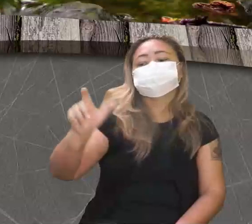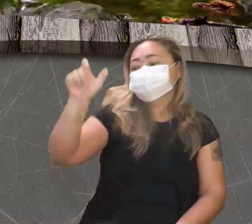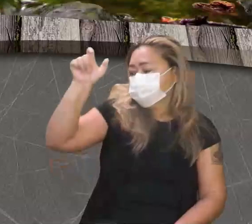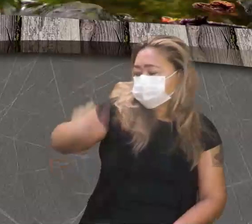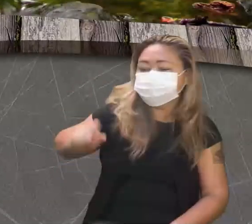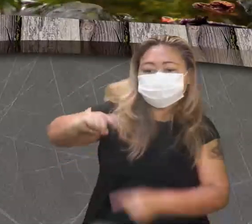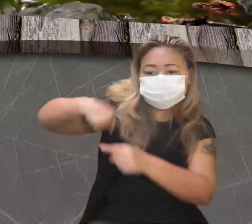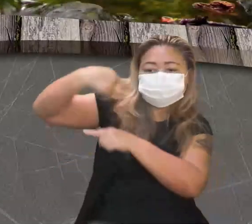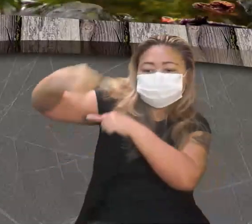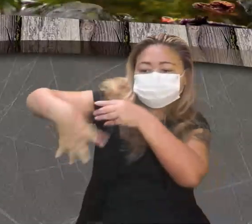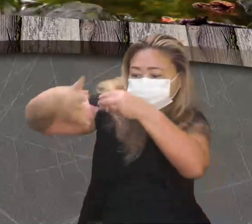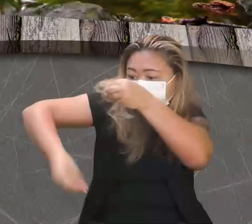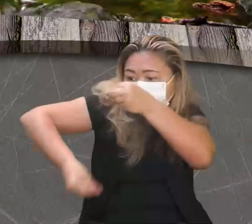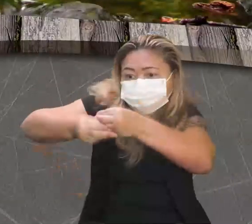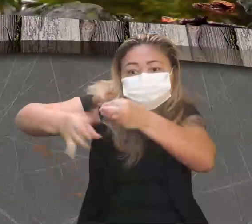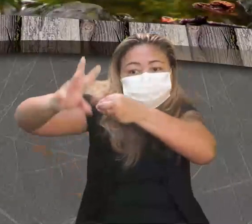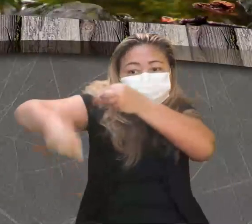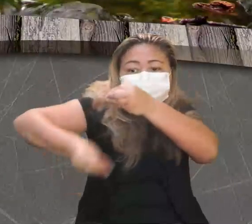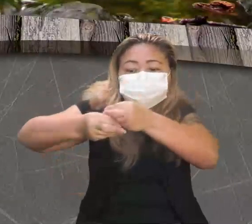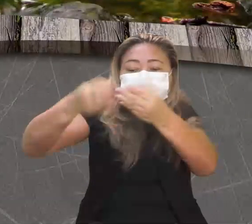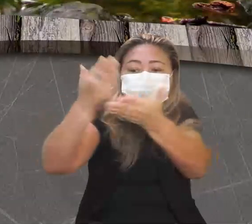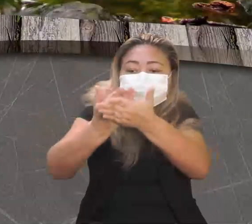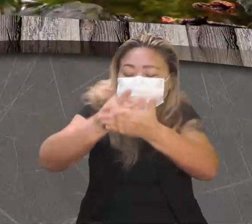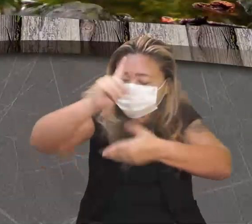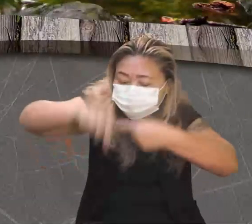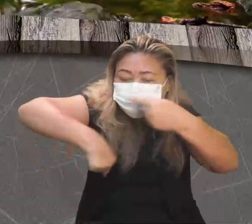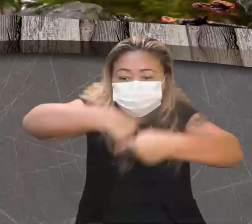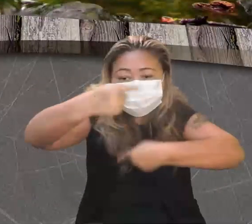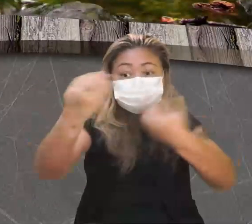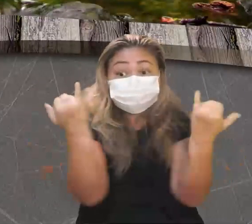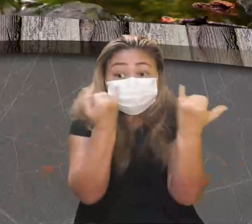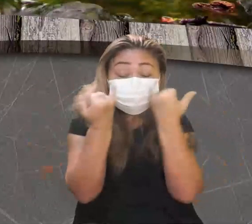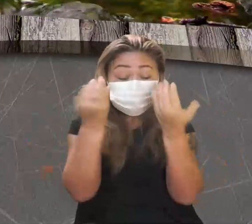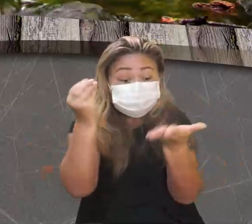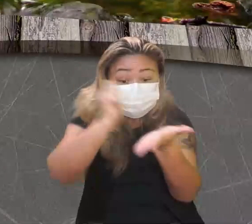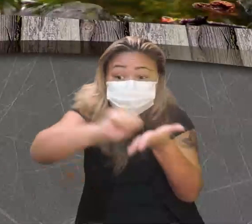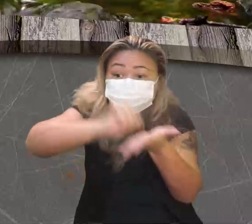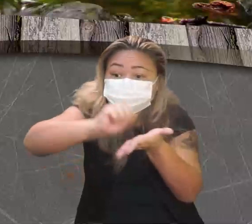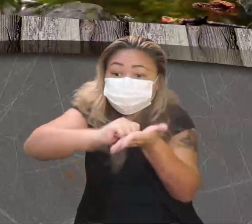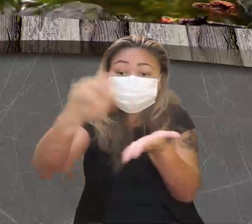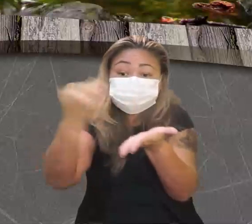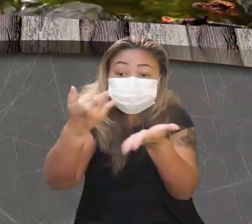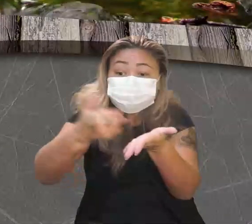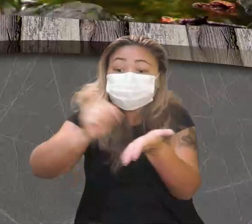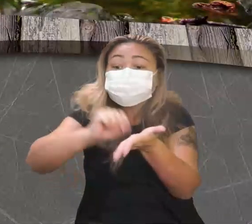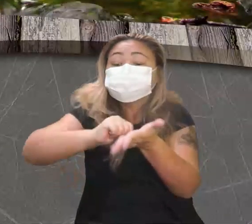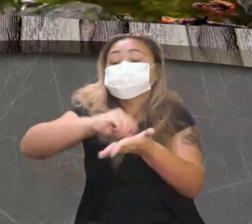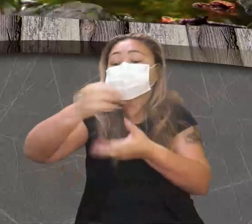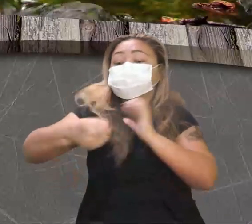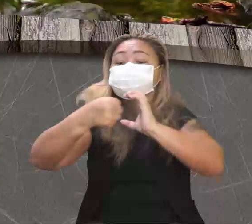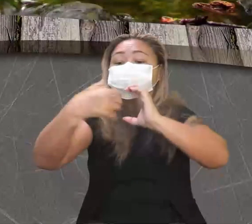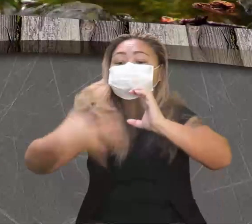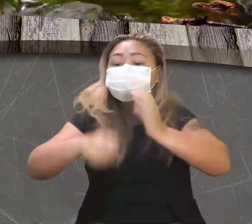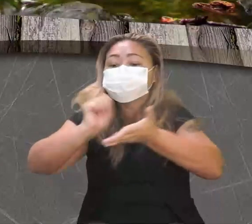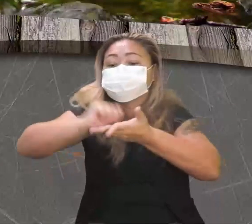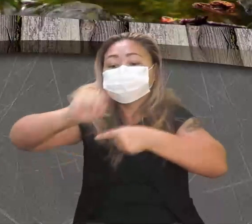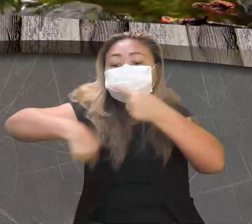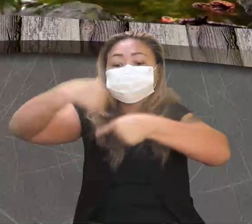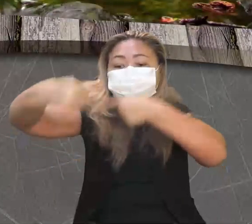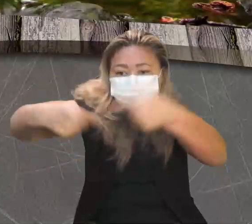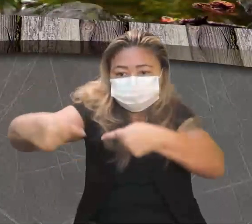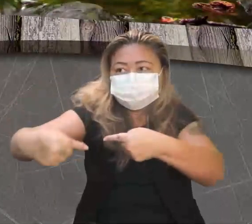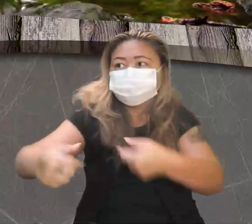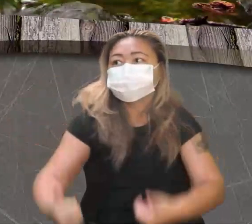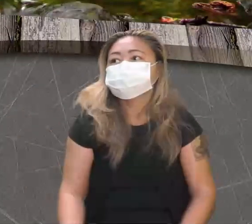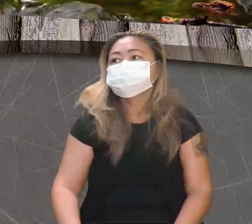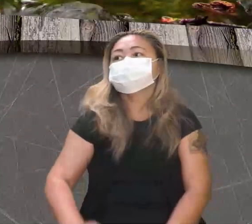tá? Para que eles realmente completassem todo o seu ciclo de informações sobre as transmissões das características hereditárias.